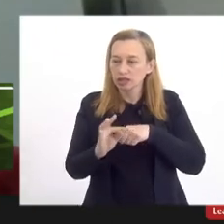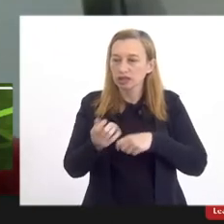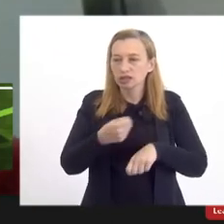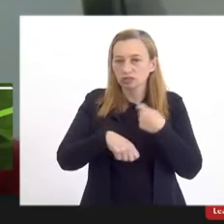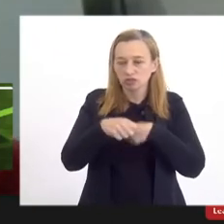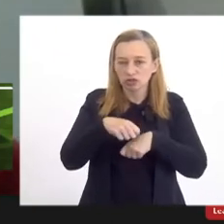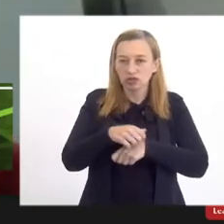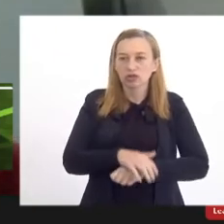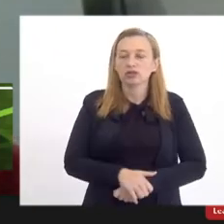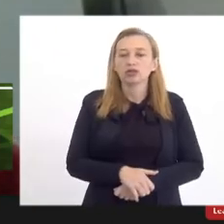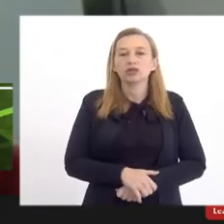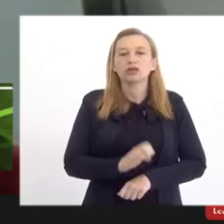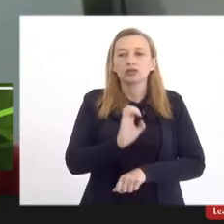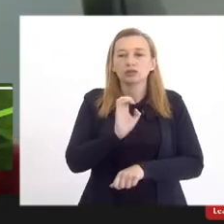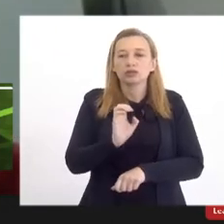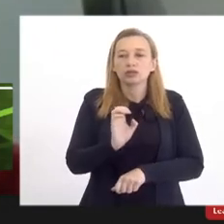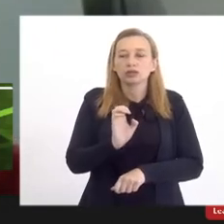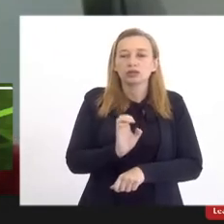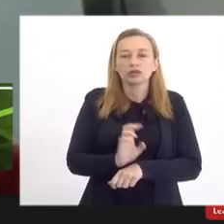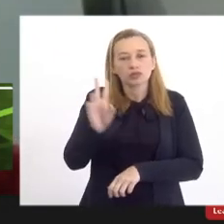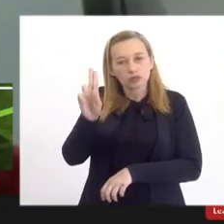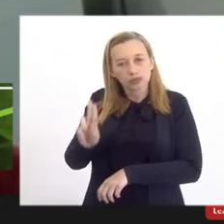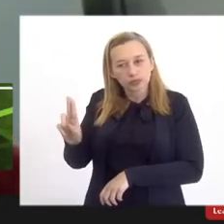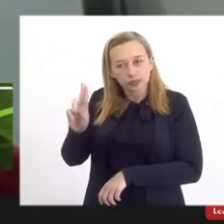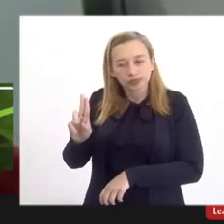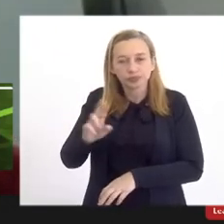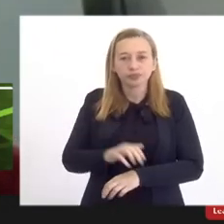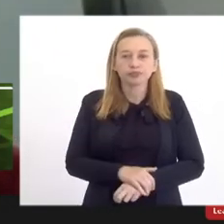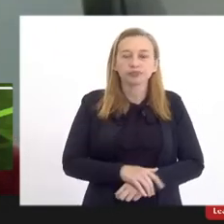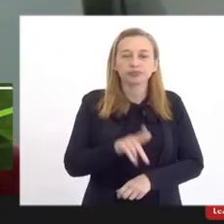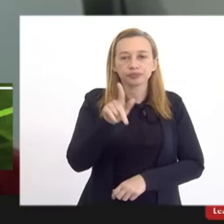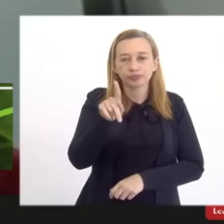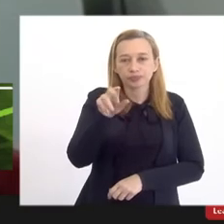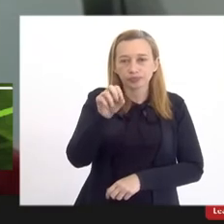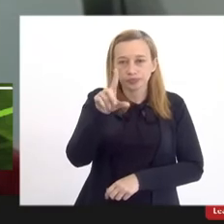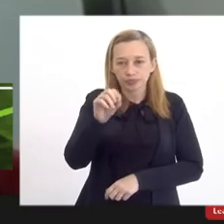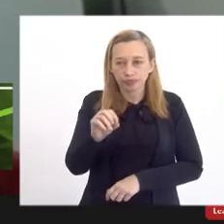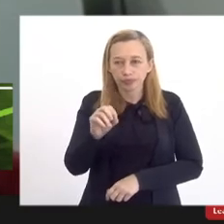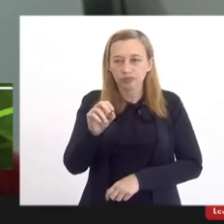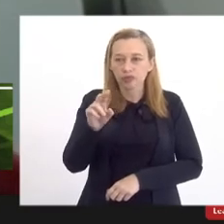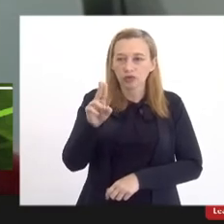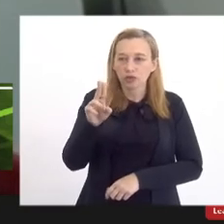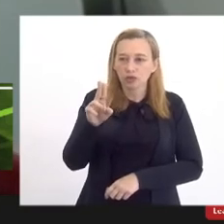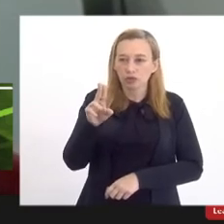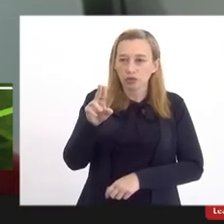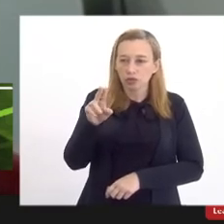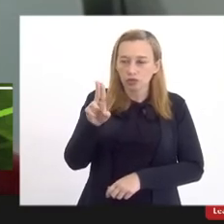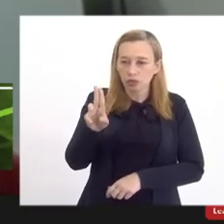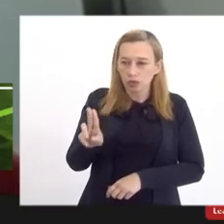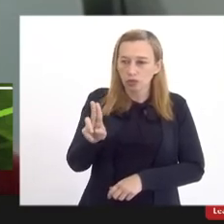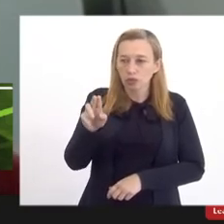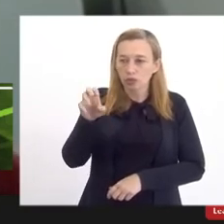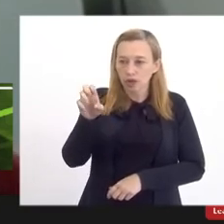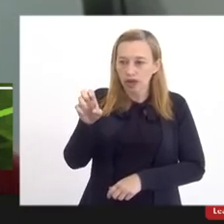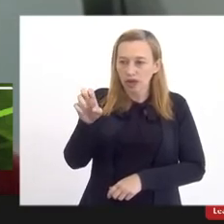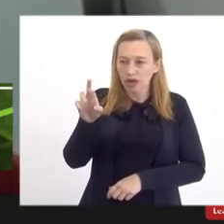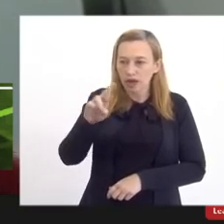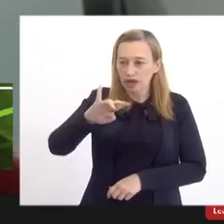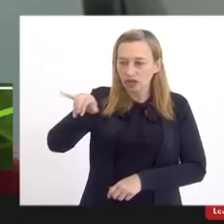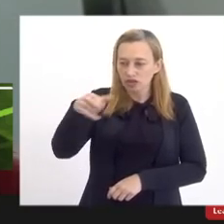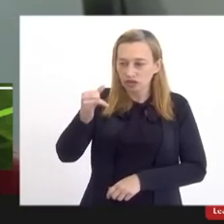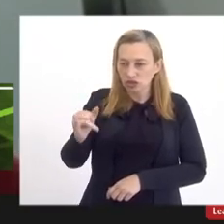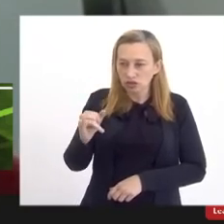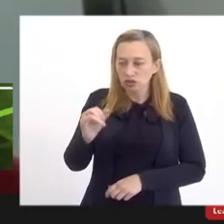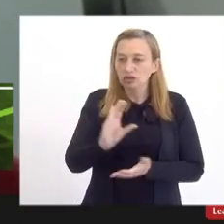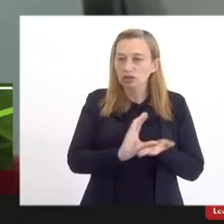Com o status de universidade, o polo da UERJ poderá receber recursos de